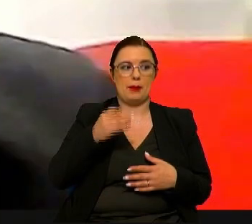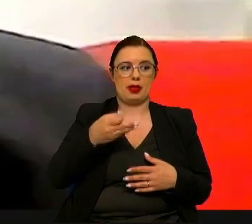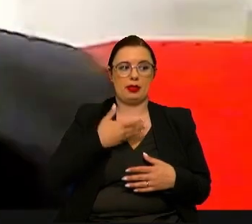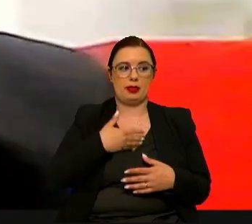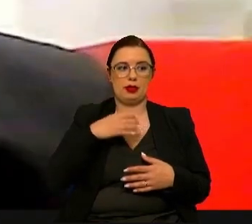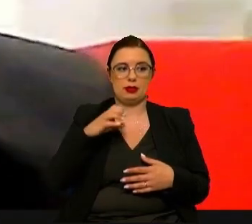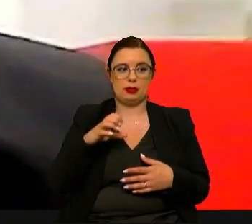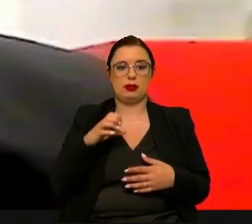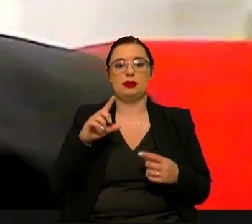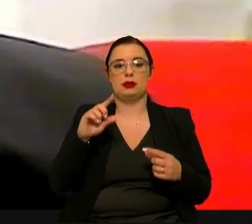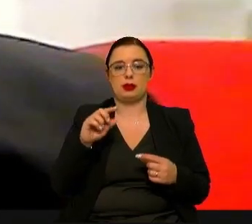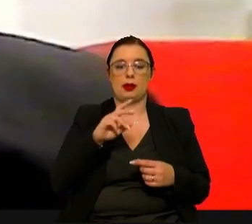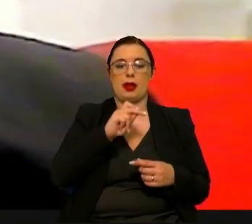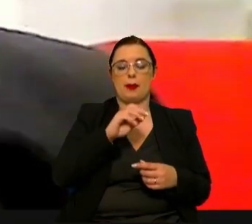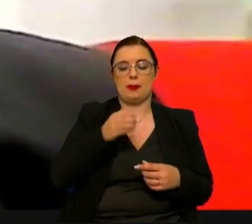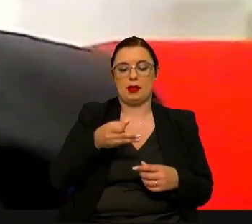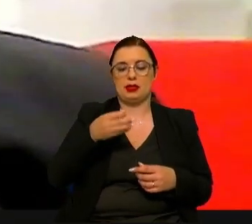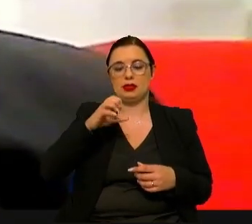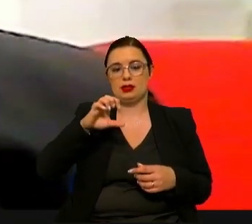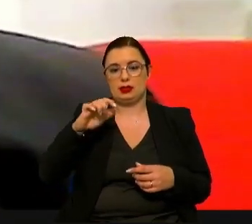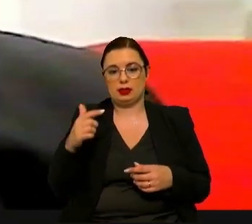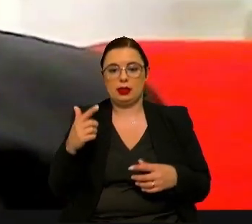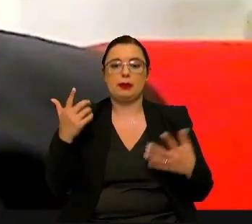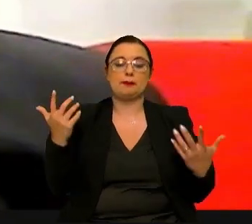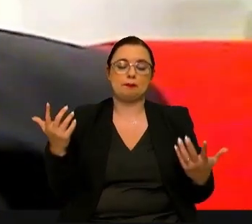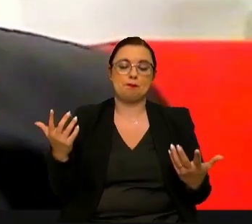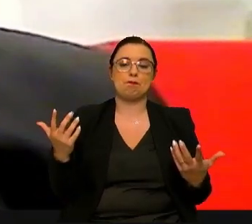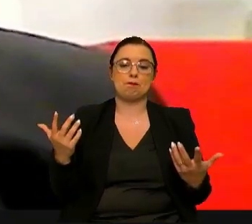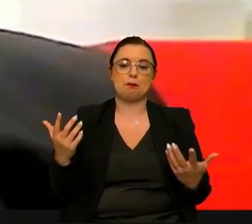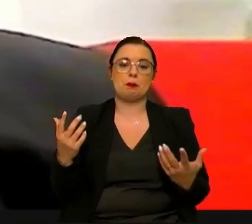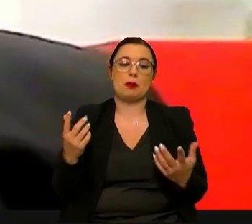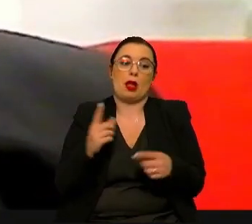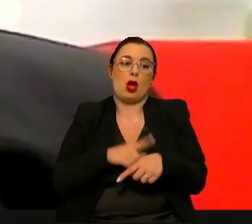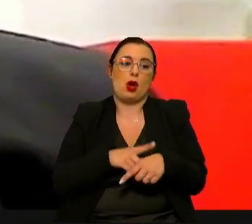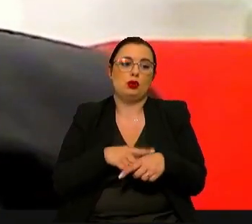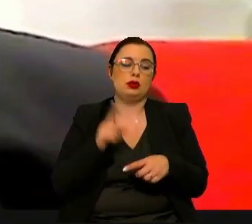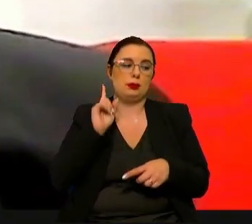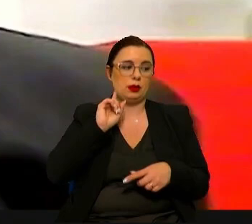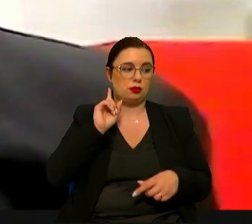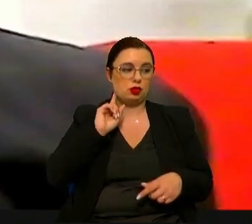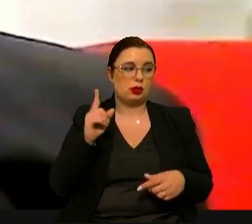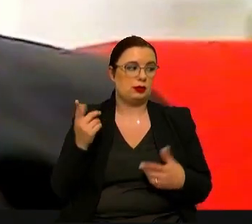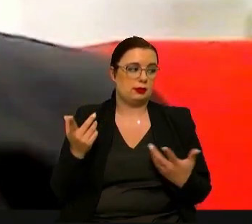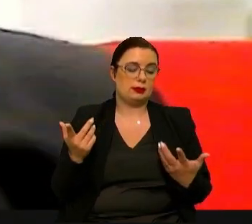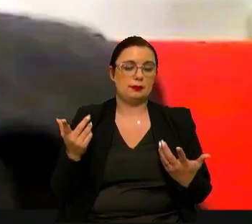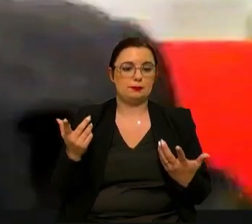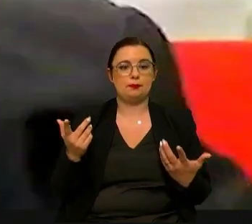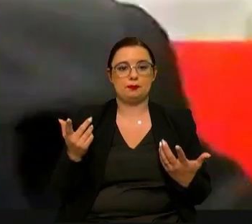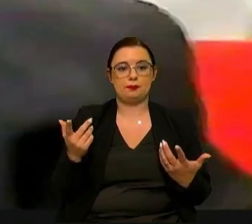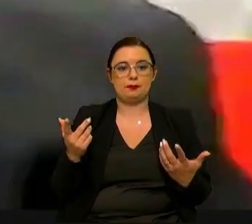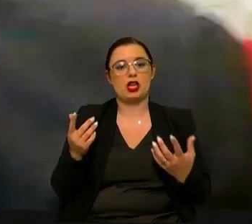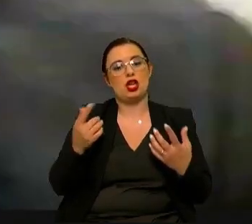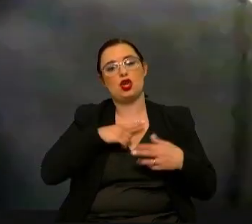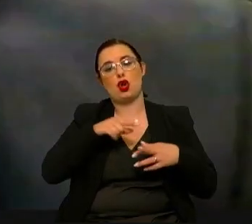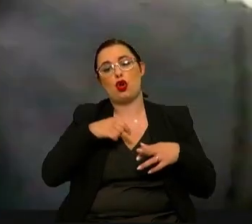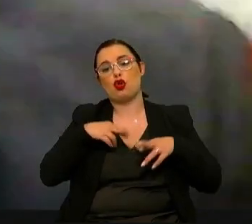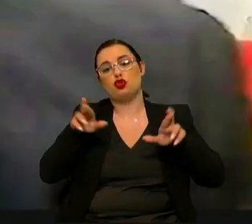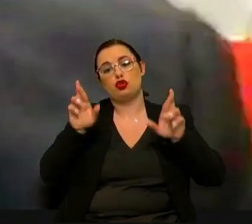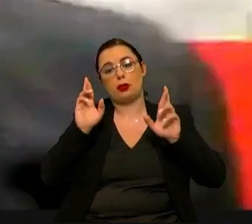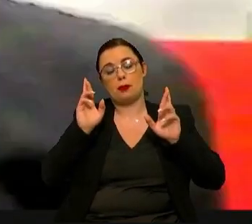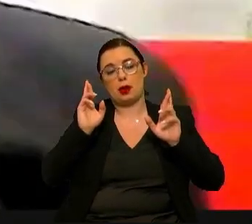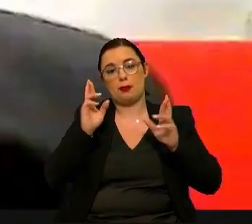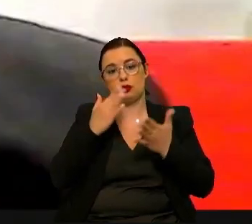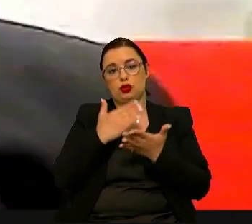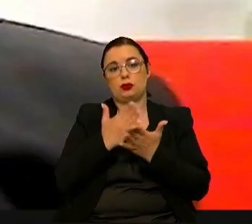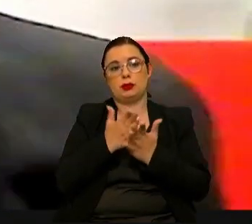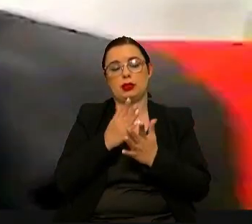que, de facto, é um momento importante e esperemos, obviamente, que essa questão